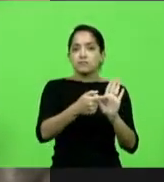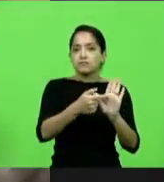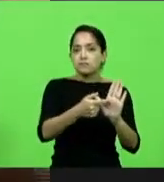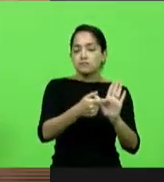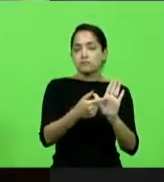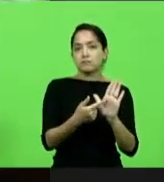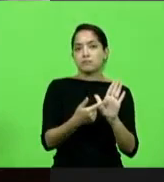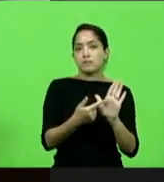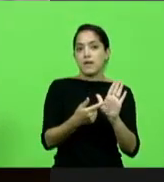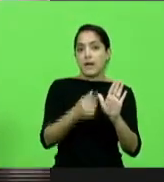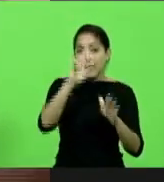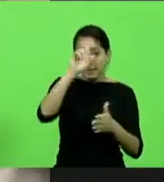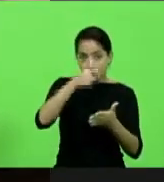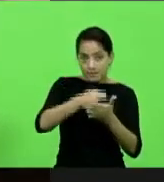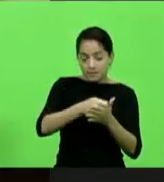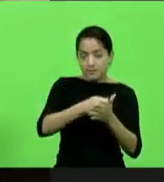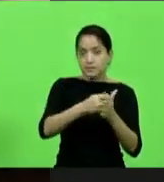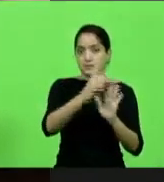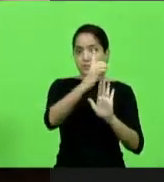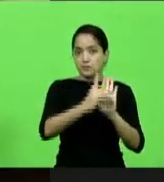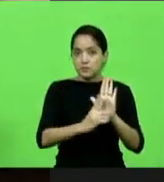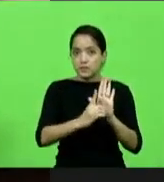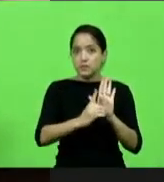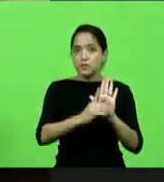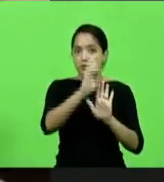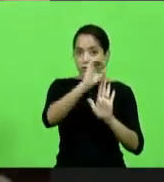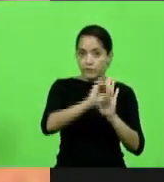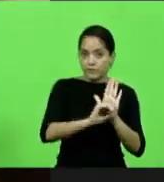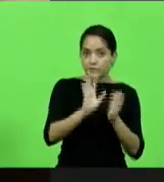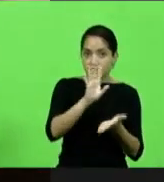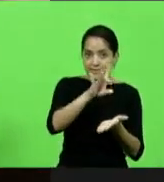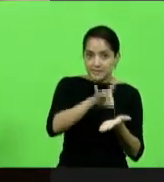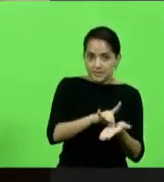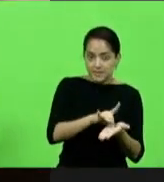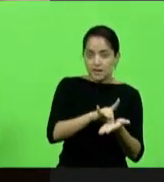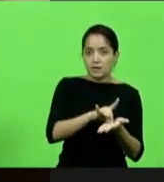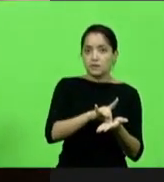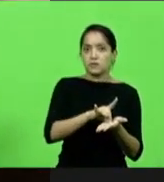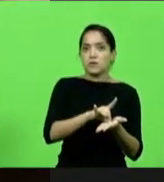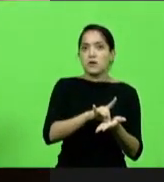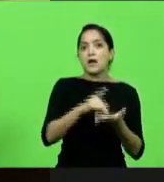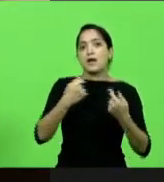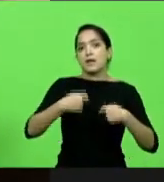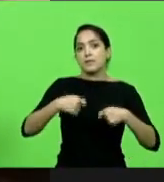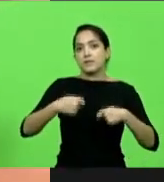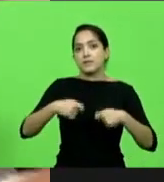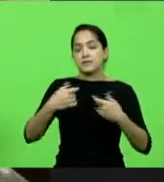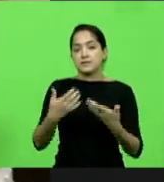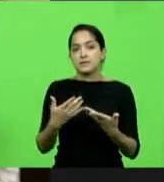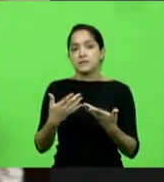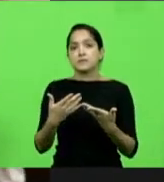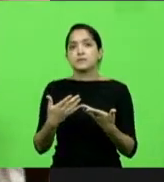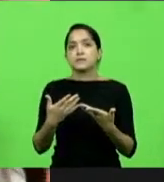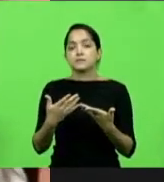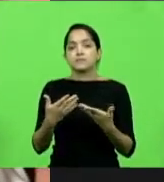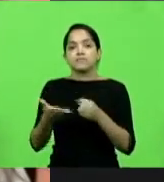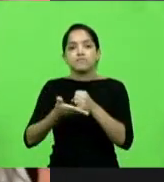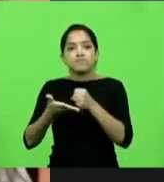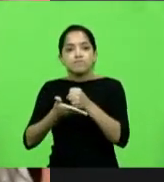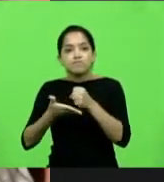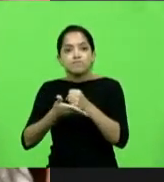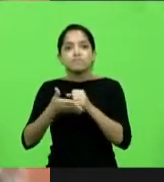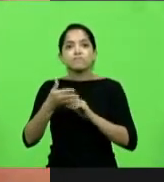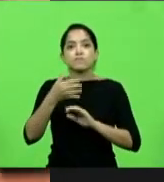decisão do decreto for oficiada à juíza, ela vai ter que estar substanciada em argumentos.